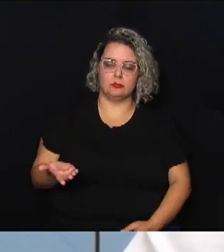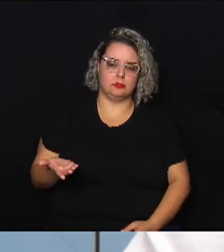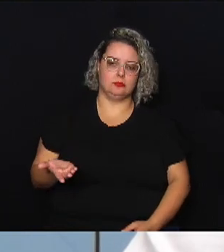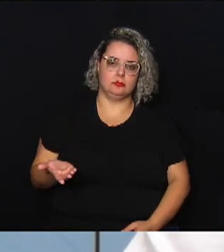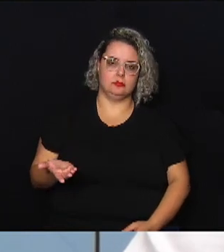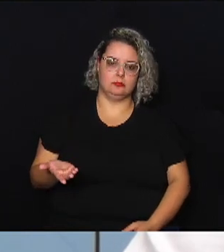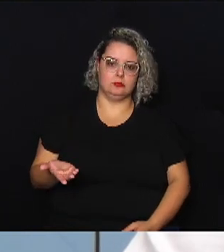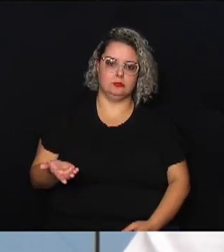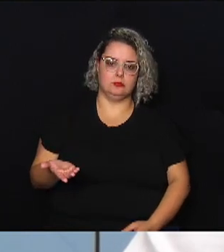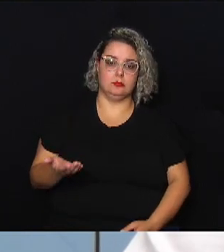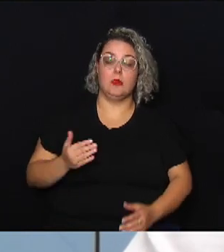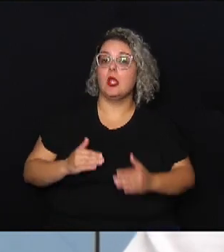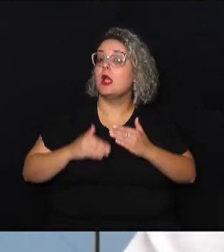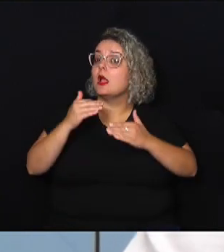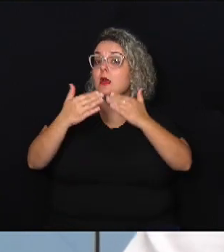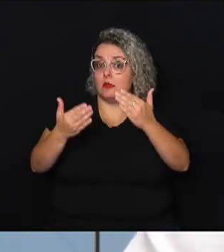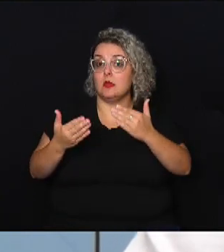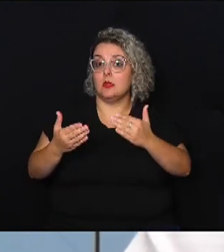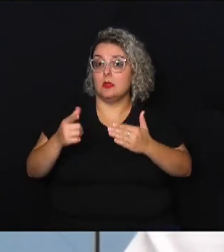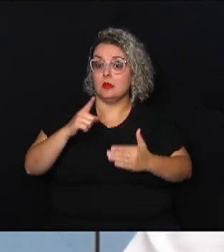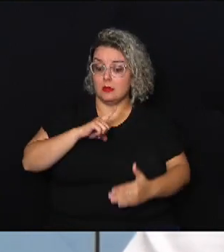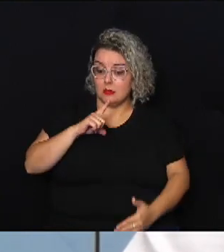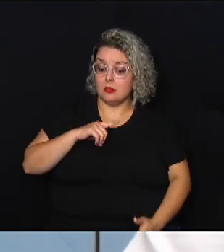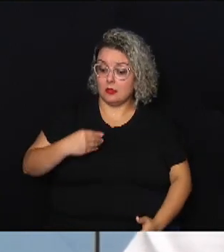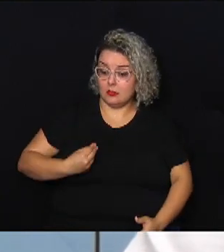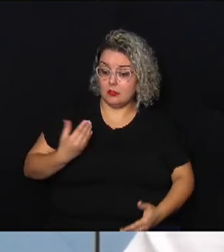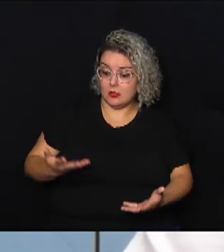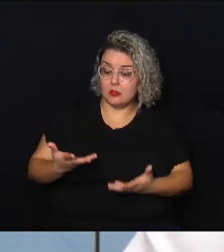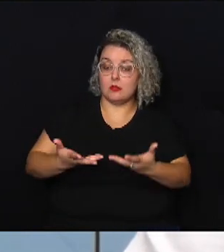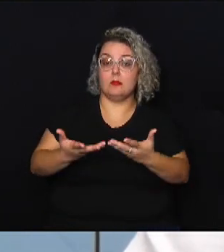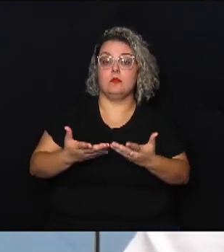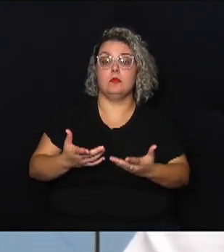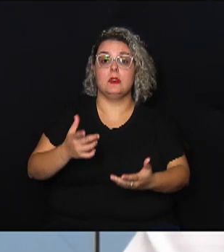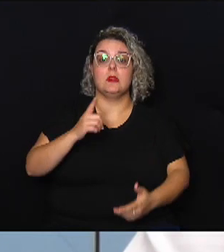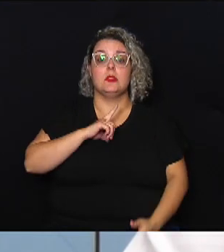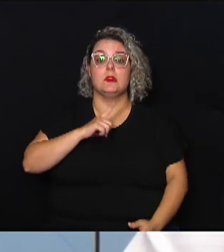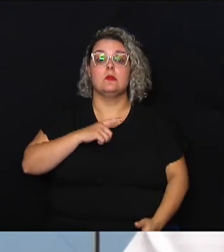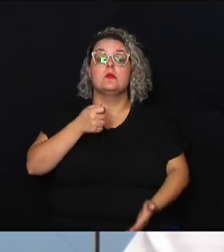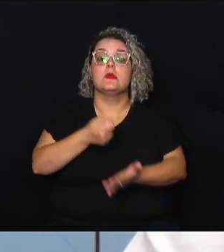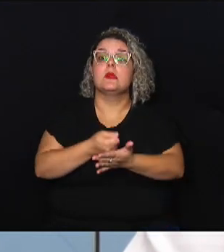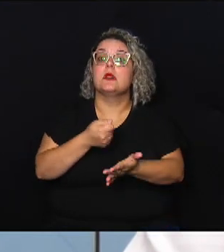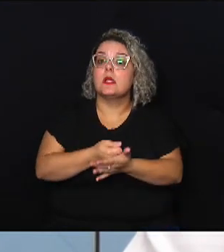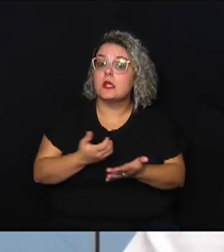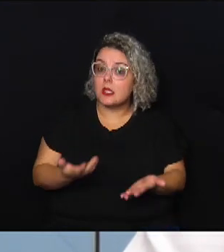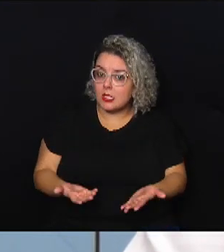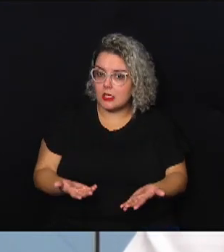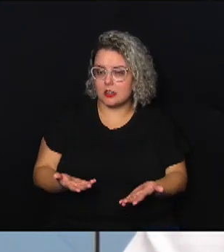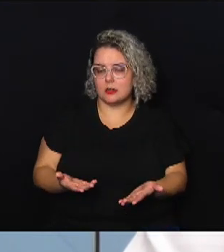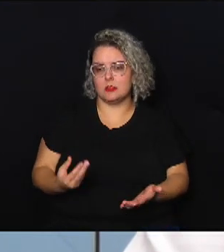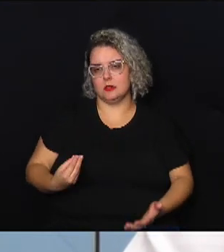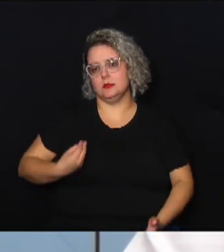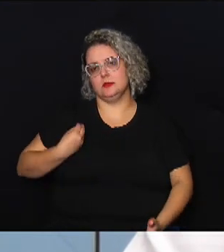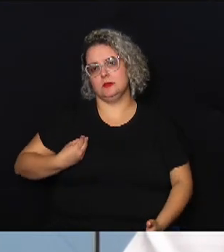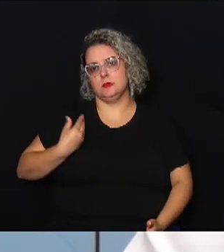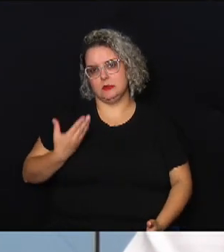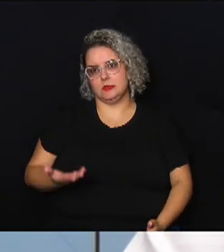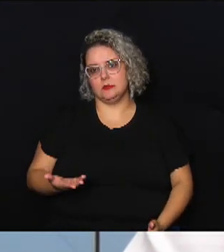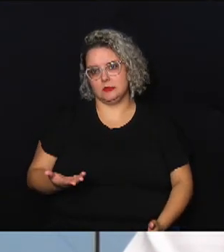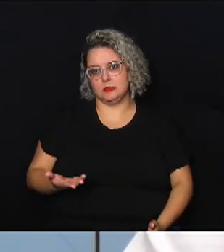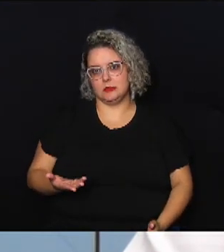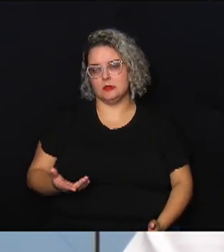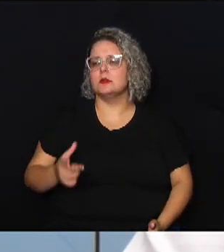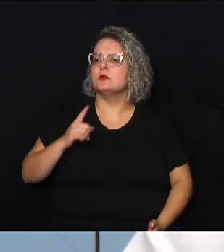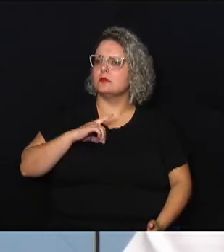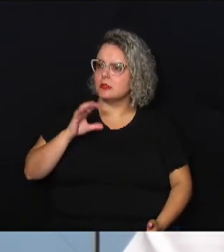a evolução não traz mais vida mas nós temos que dar também garantias para essas vidas eu tenho